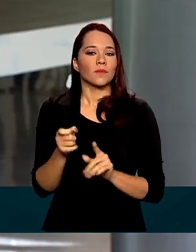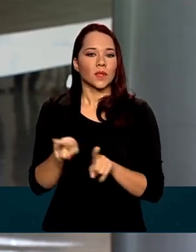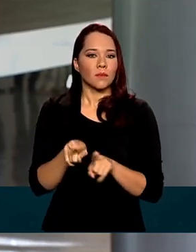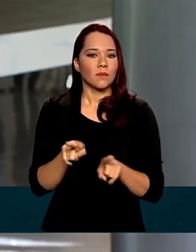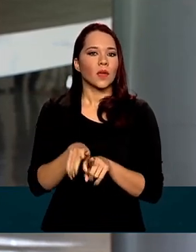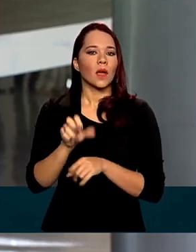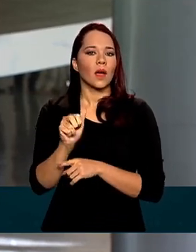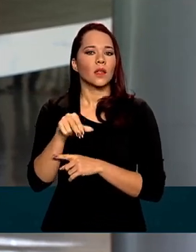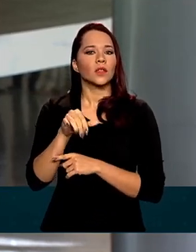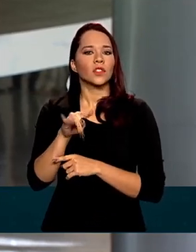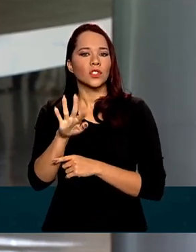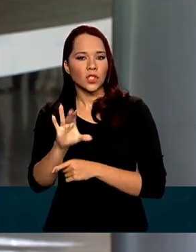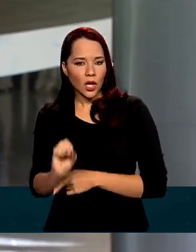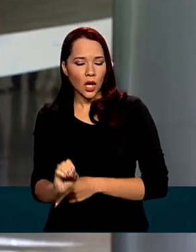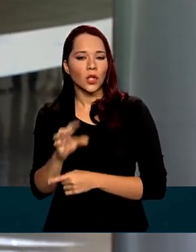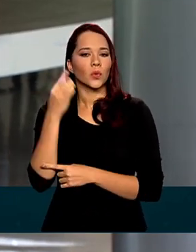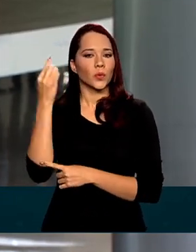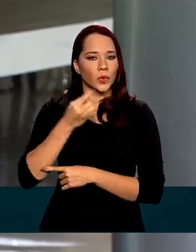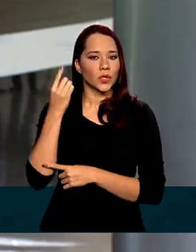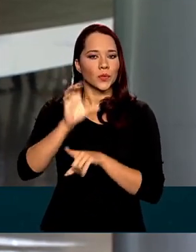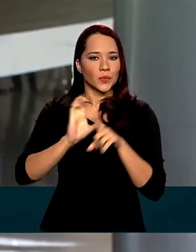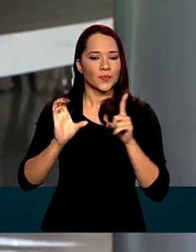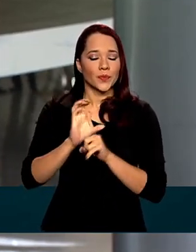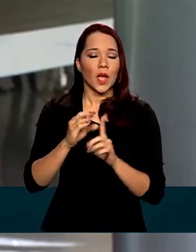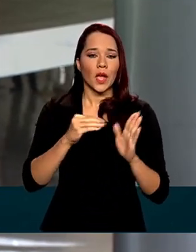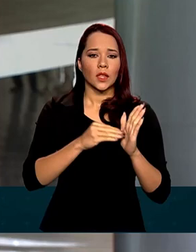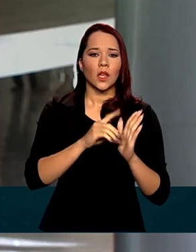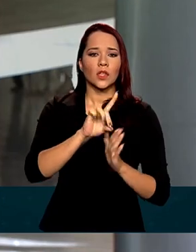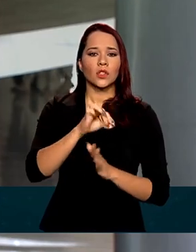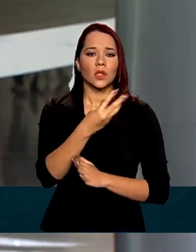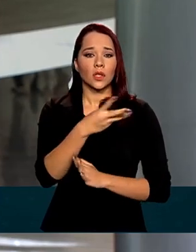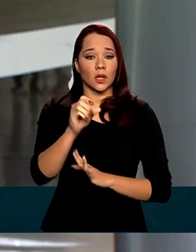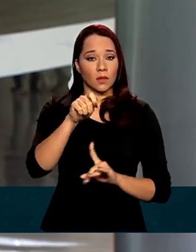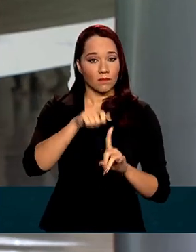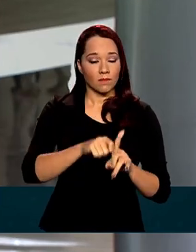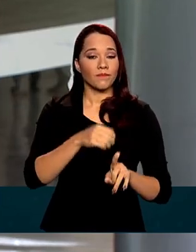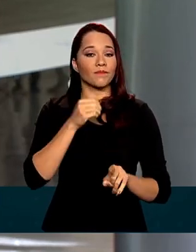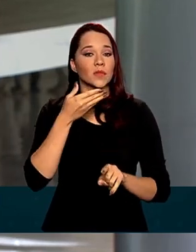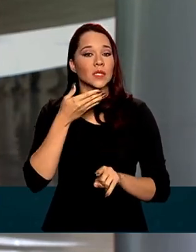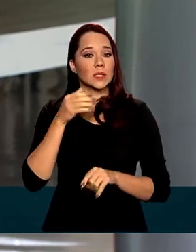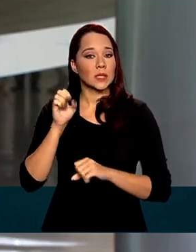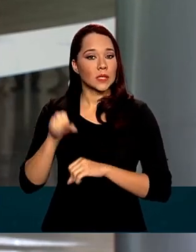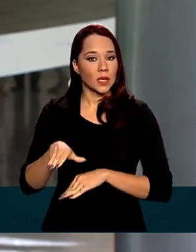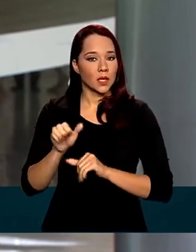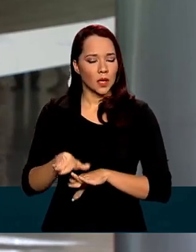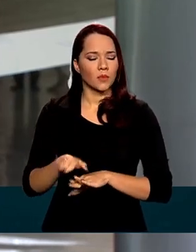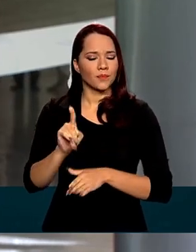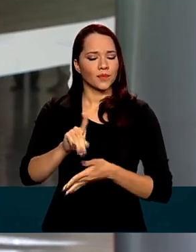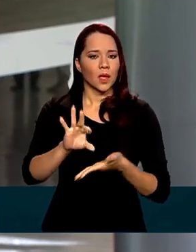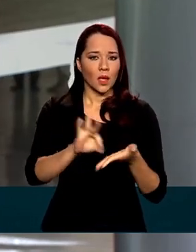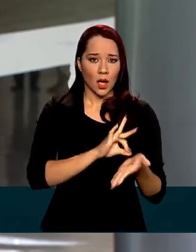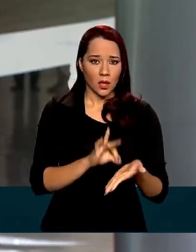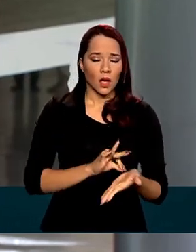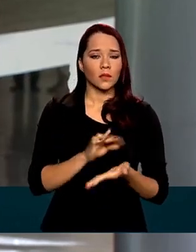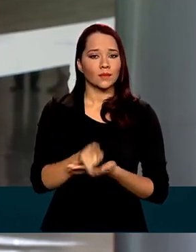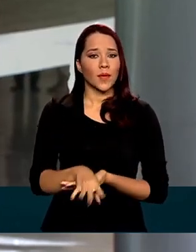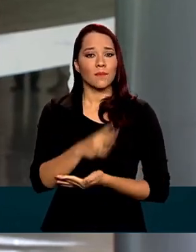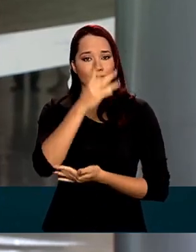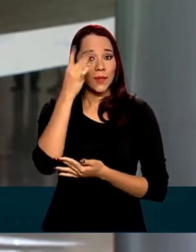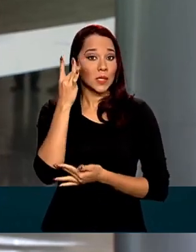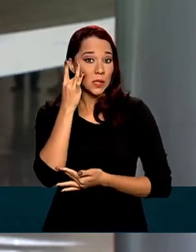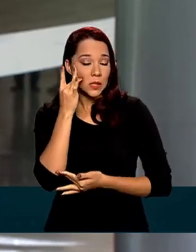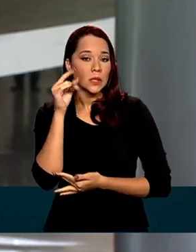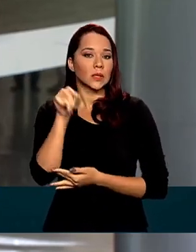anistiados políticos civis até o dia 30 de setembro. Esse recadastramento é feito de forma pessoal